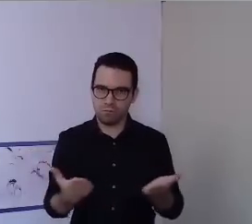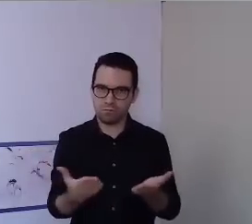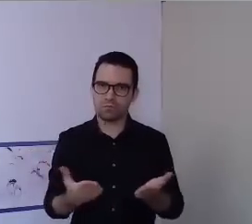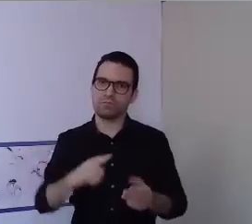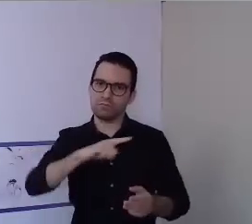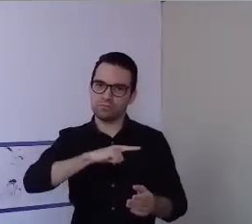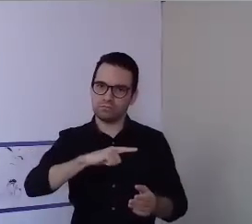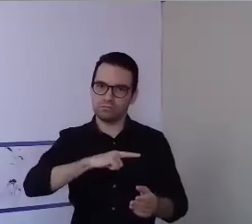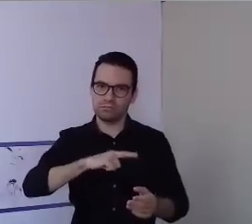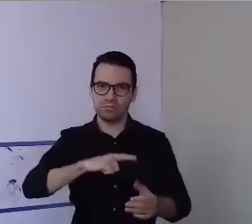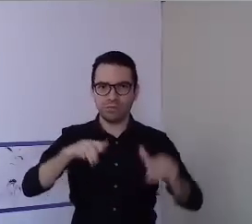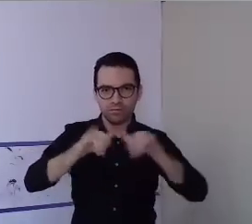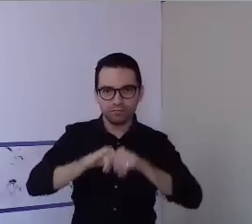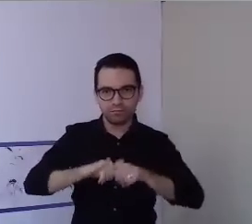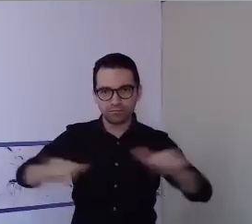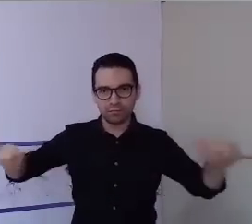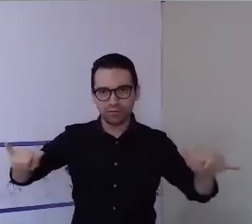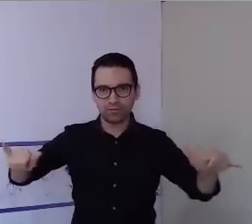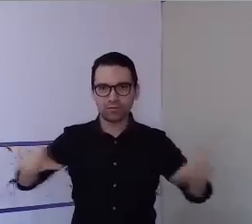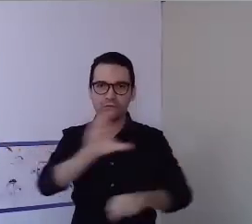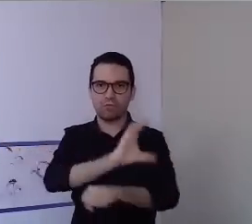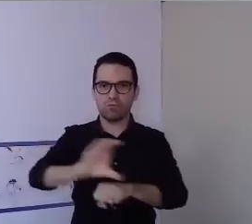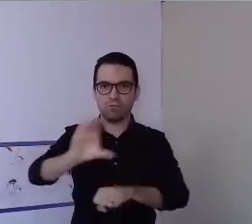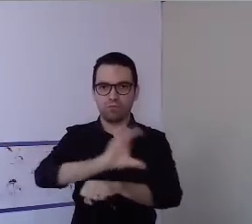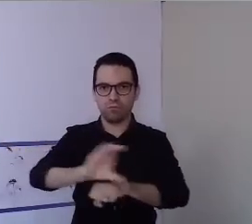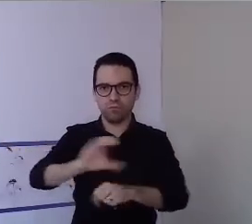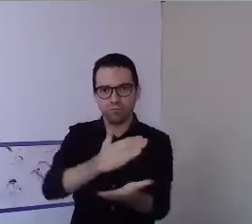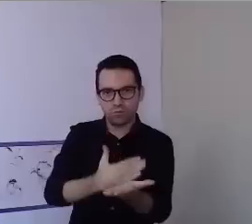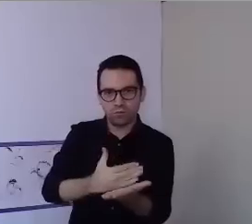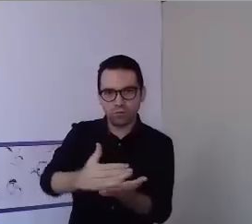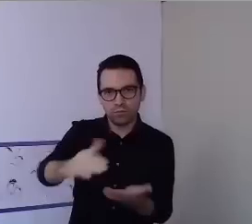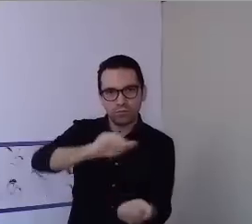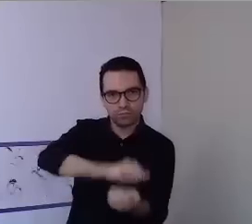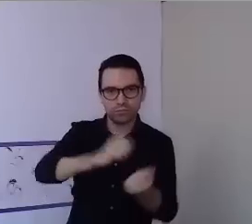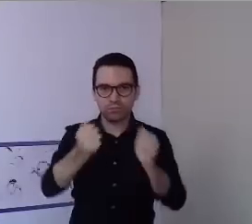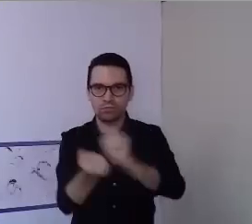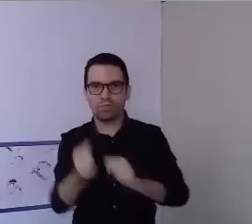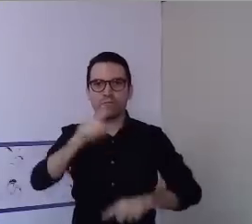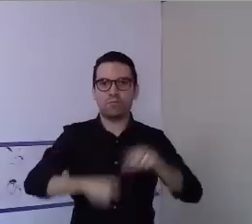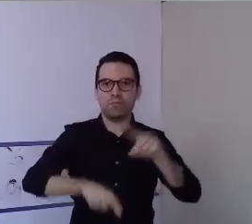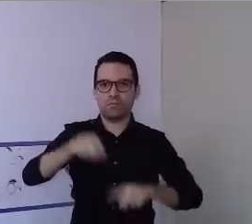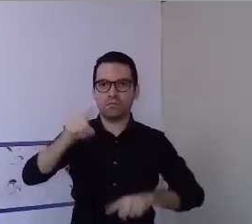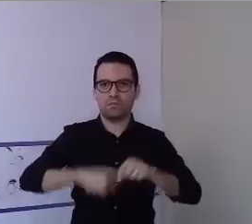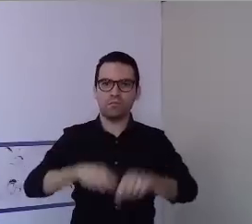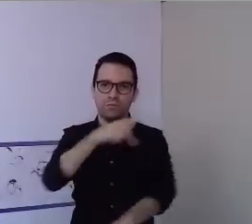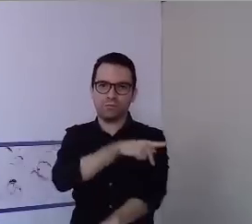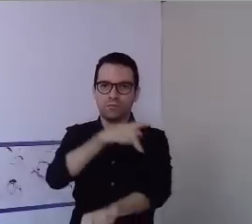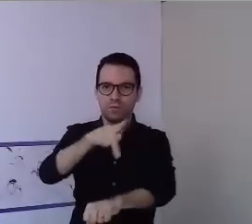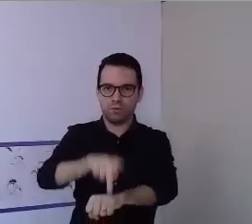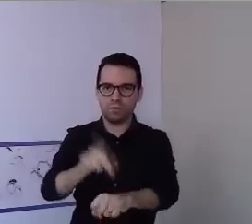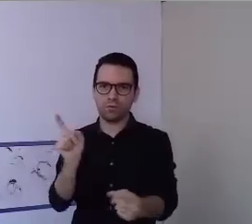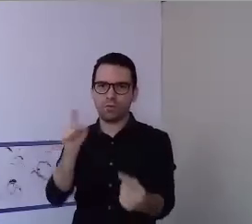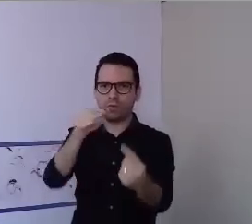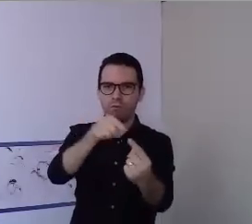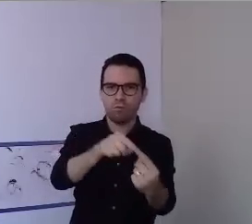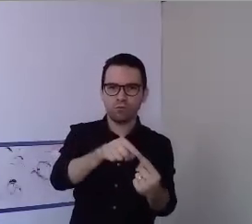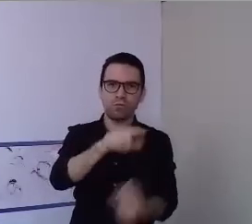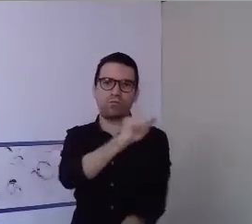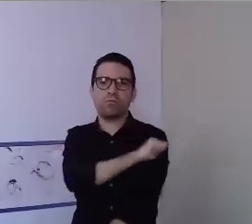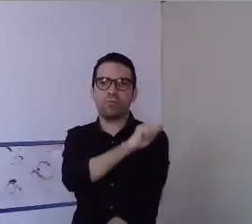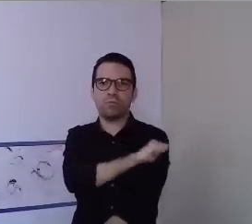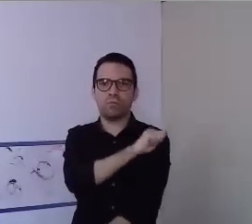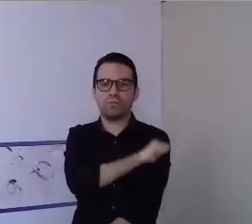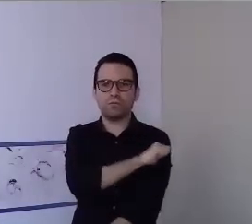por aqui para dizer do curso que nós faremos, adequação de materiais pedagógicos para alunos públicos